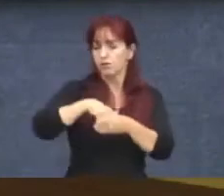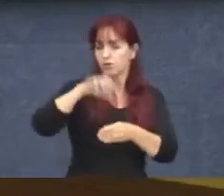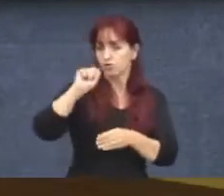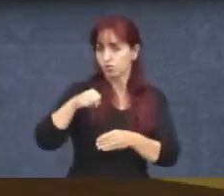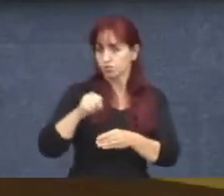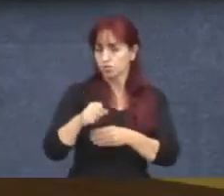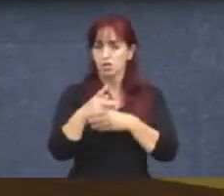projeto. Obrigado, presidente.